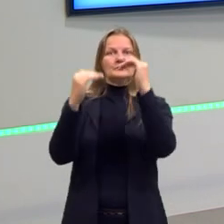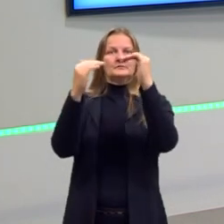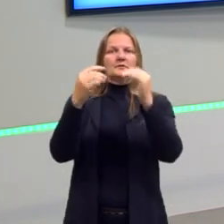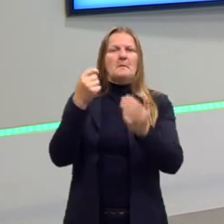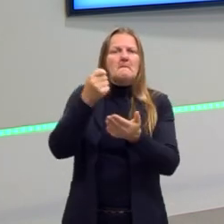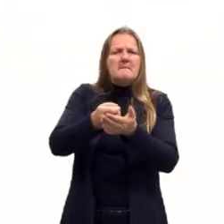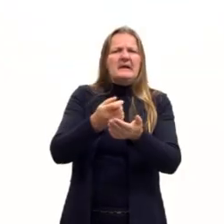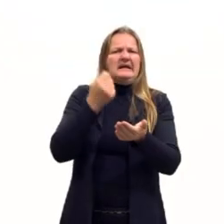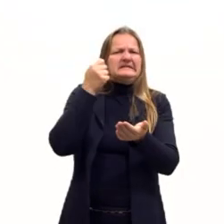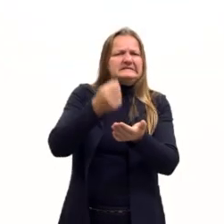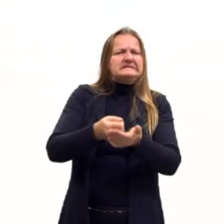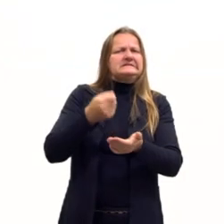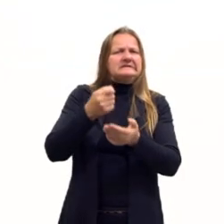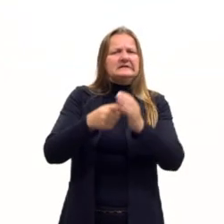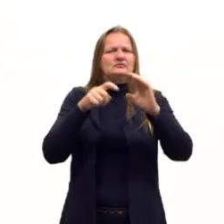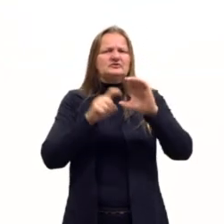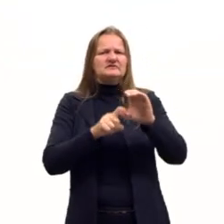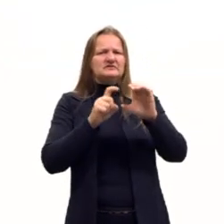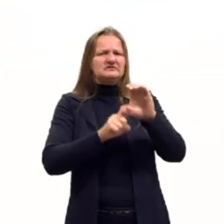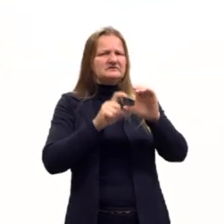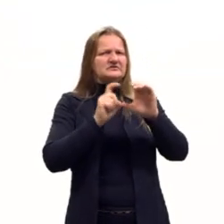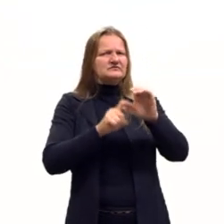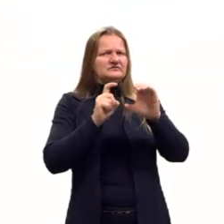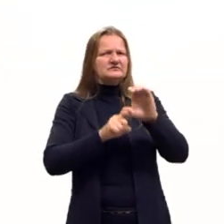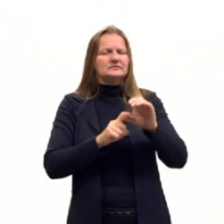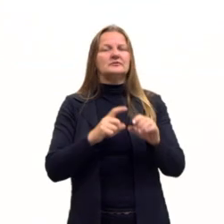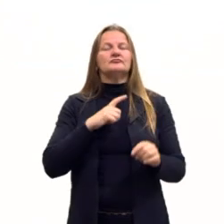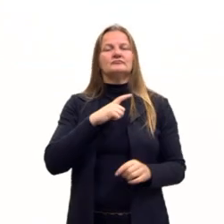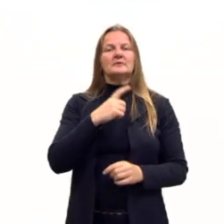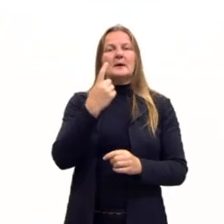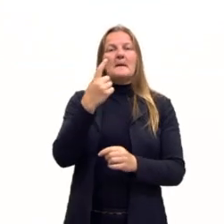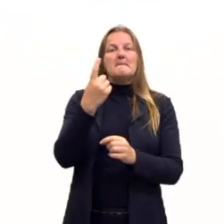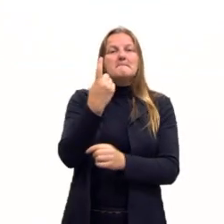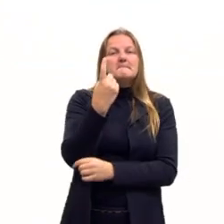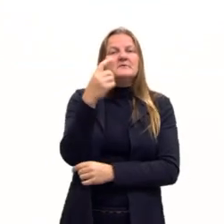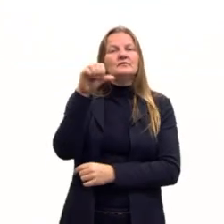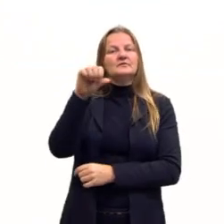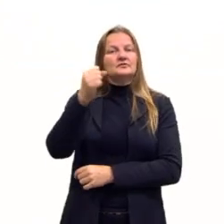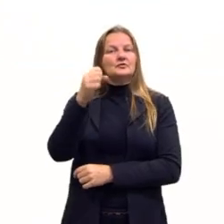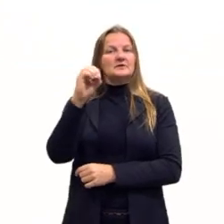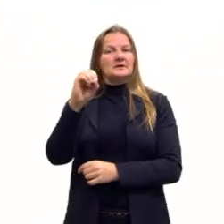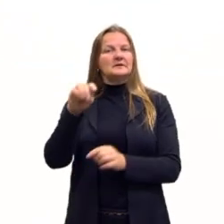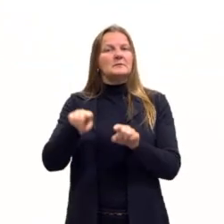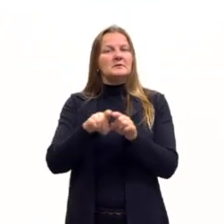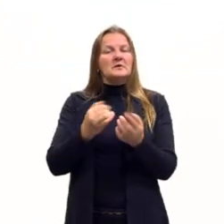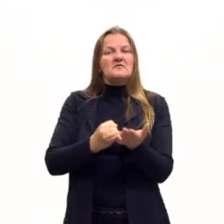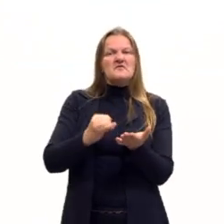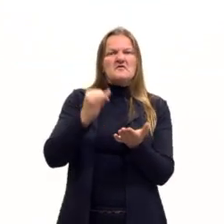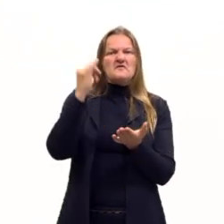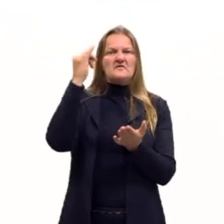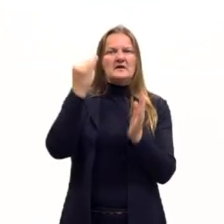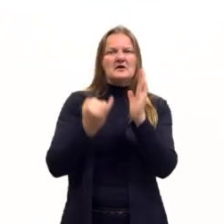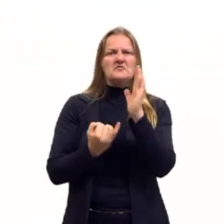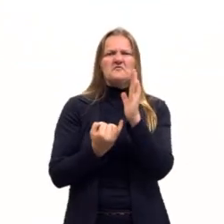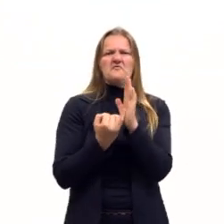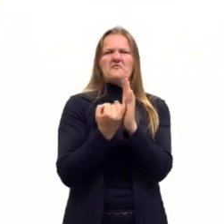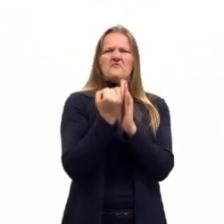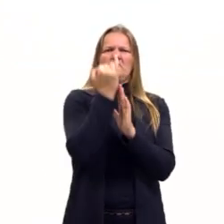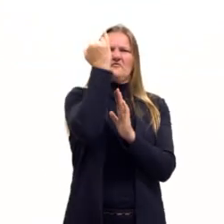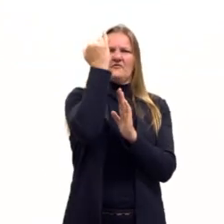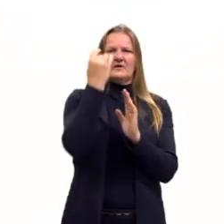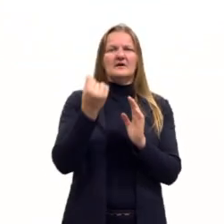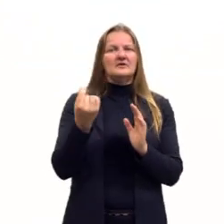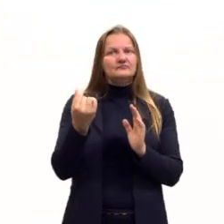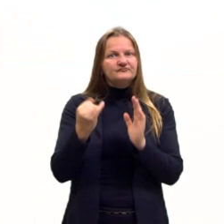pagando altas dívidas, né. Então, nós entramos na década de 80, com uma inflação extremamente grande, gurizada,